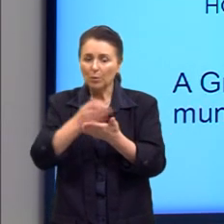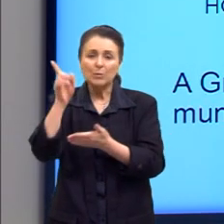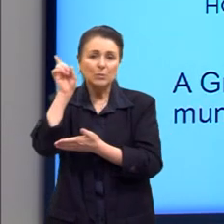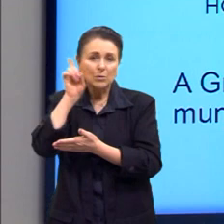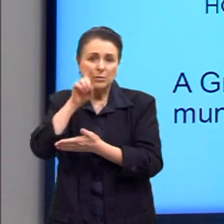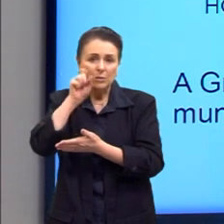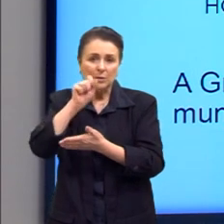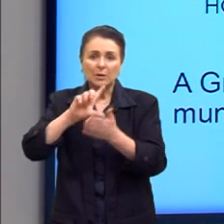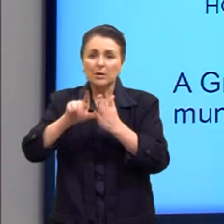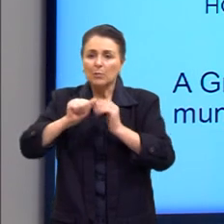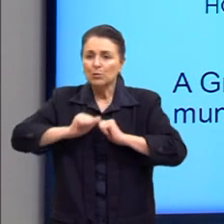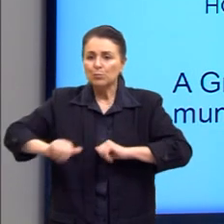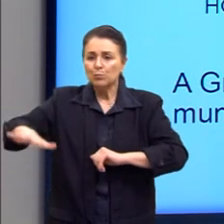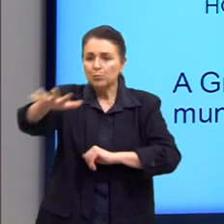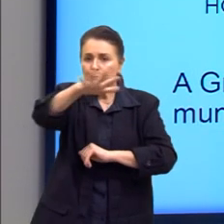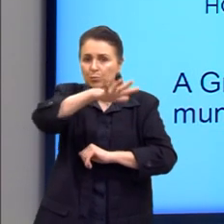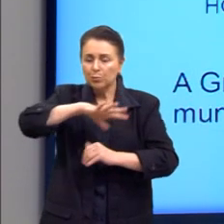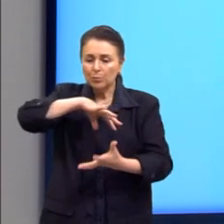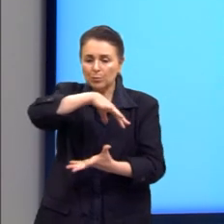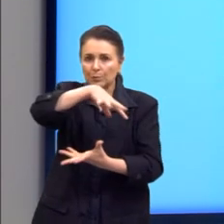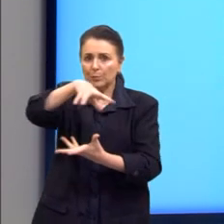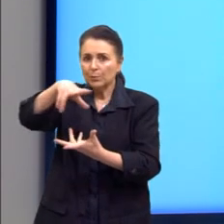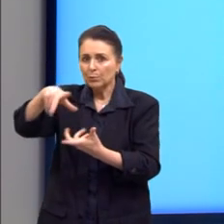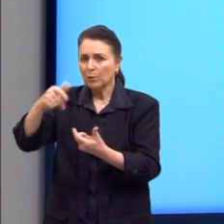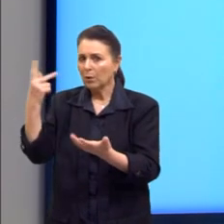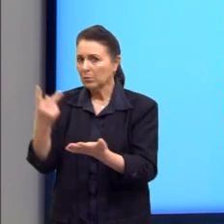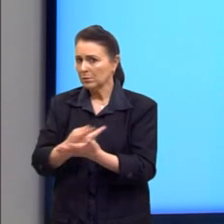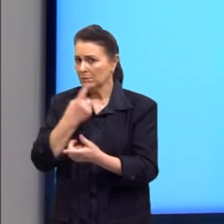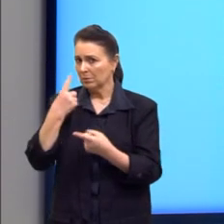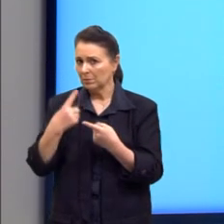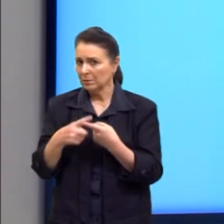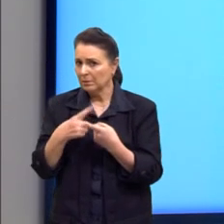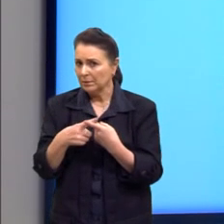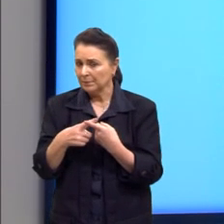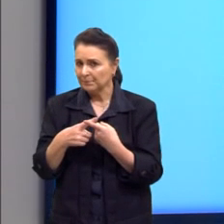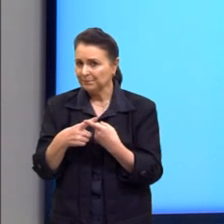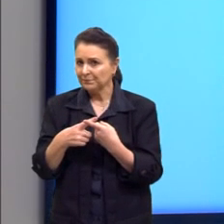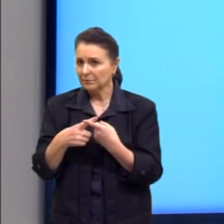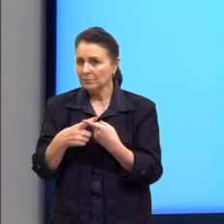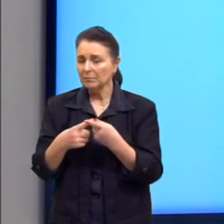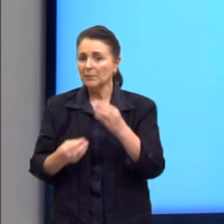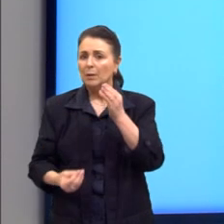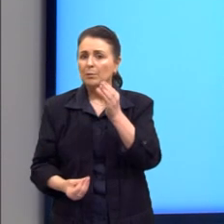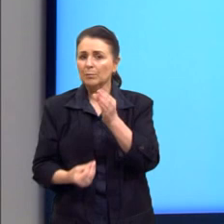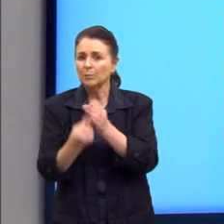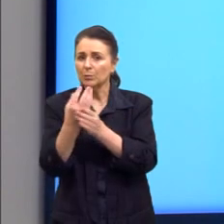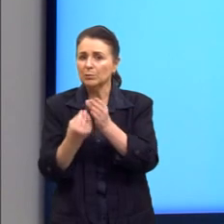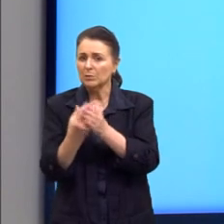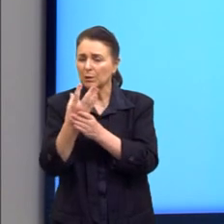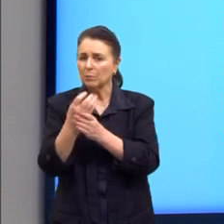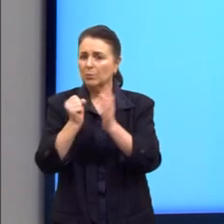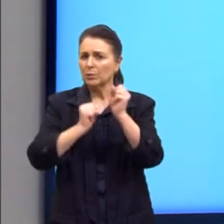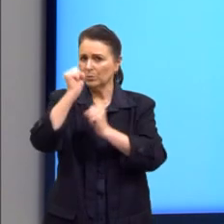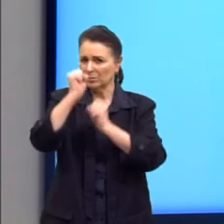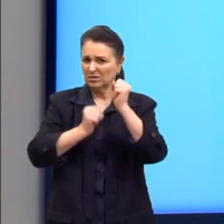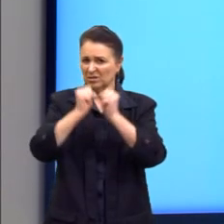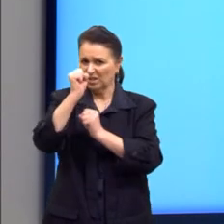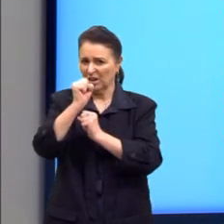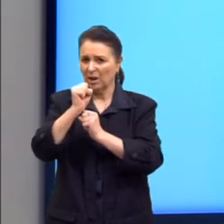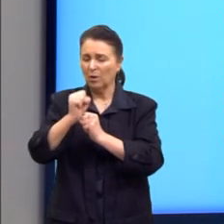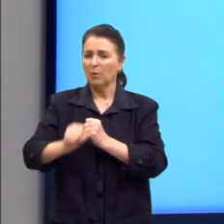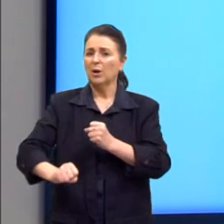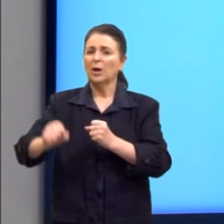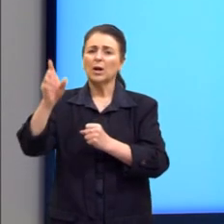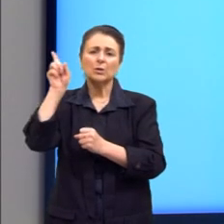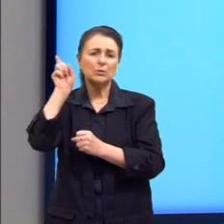capitalista, se deveu à produção industrial norte-americana, ocasionada por uma